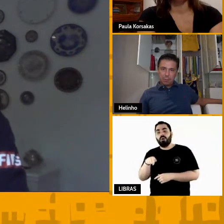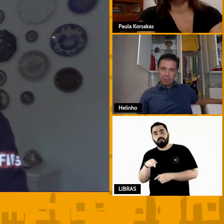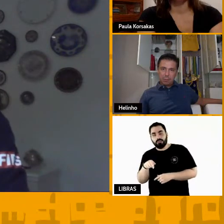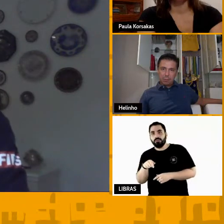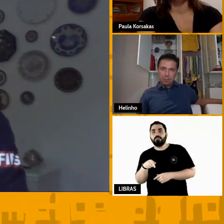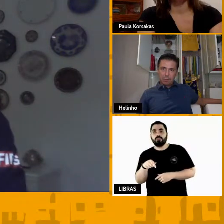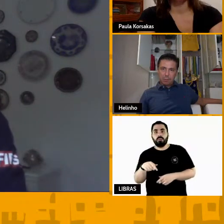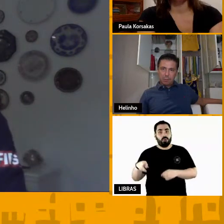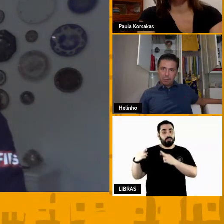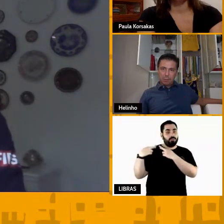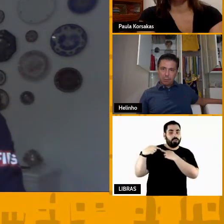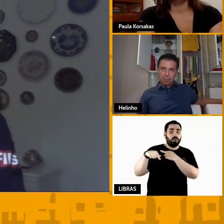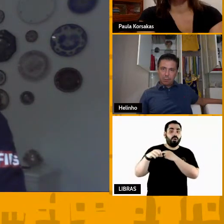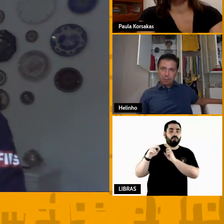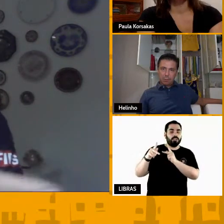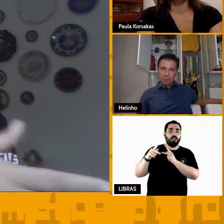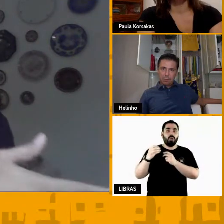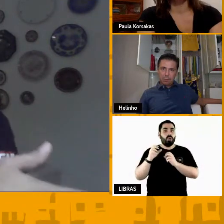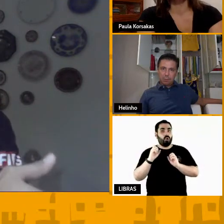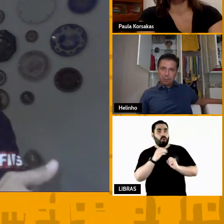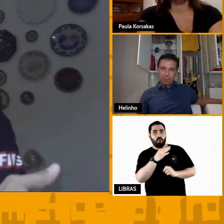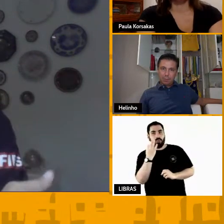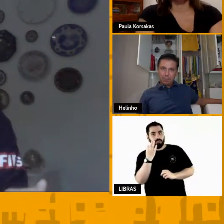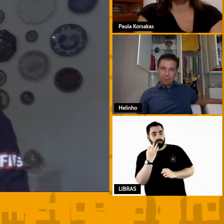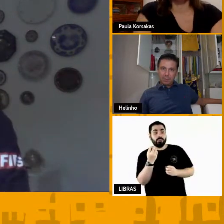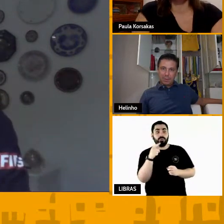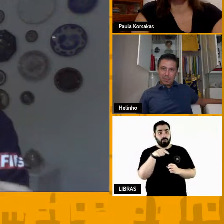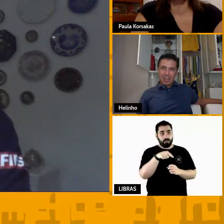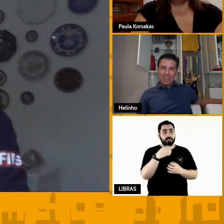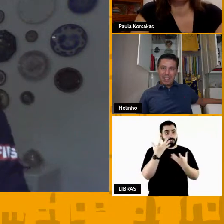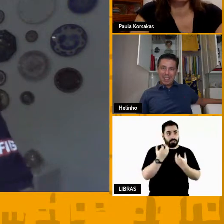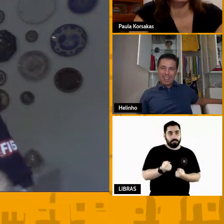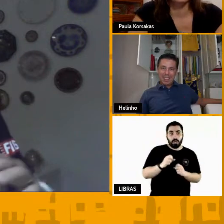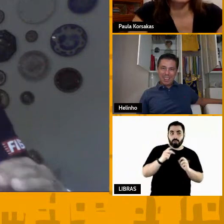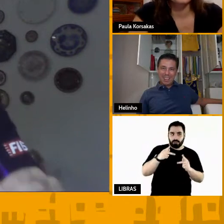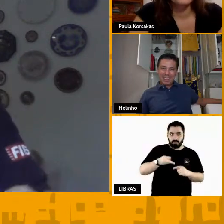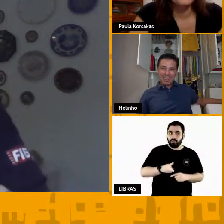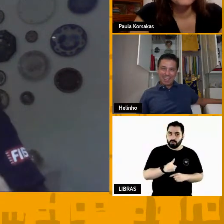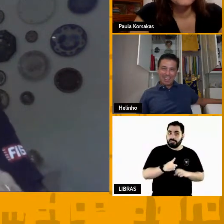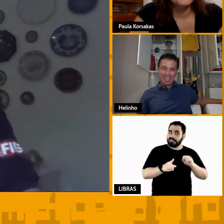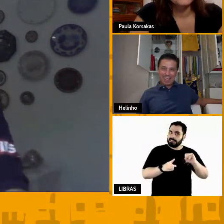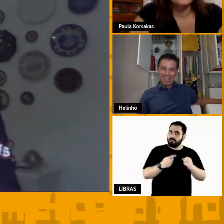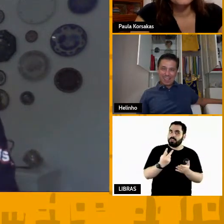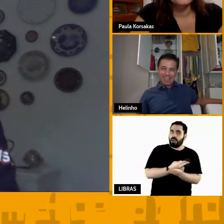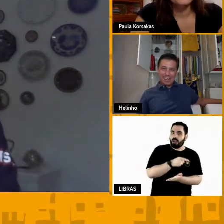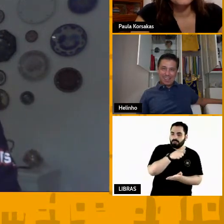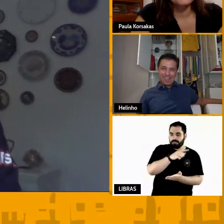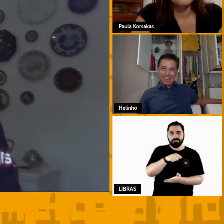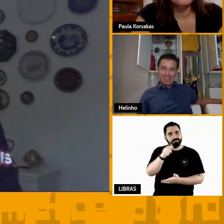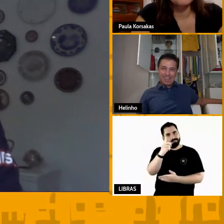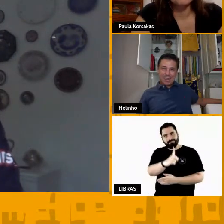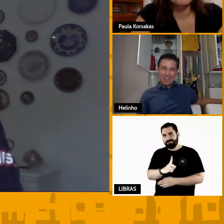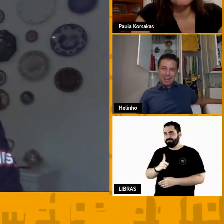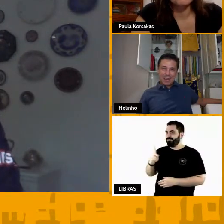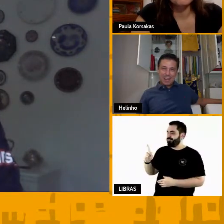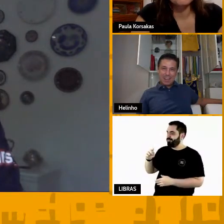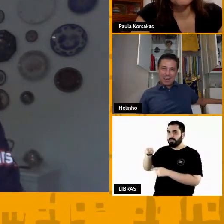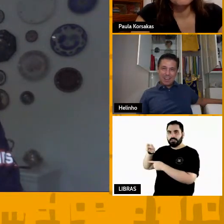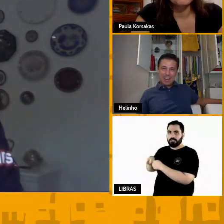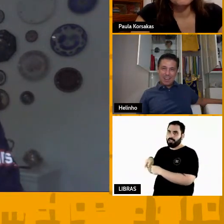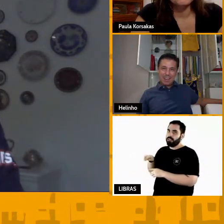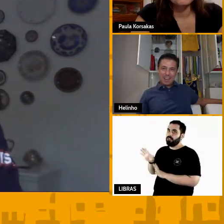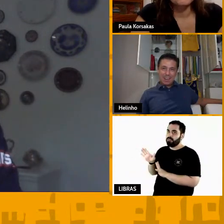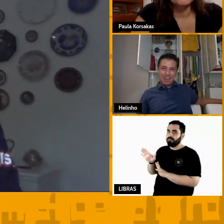se você acertar você continua na quadra se você errar você vai sentar aqui do meu lado e ele já vai entendendo ali aqueles parâmetros e